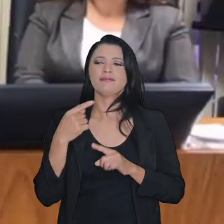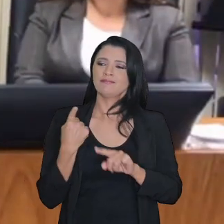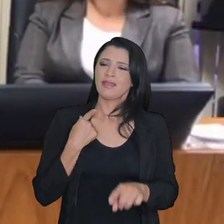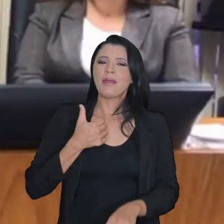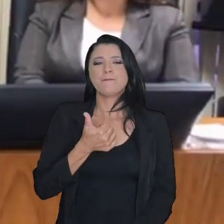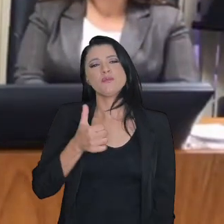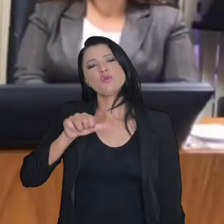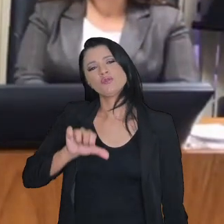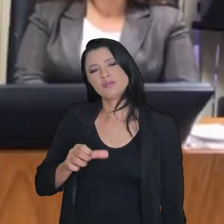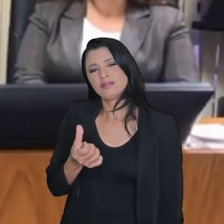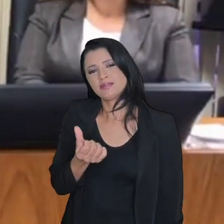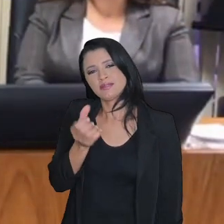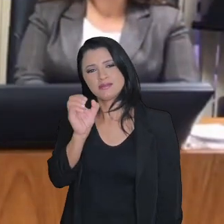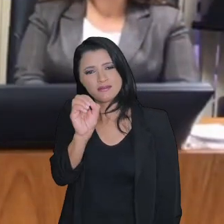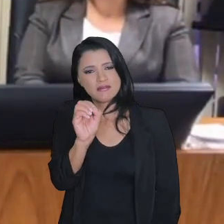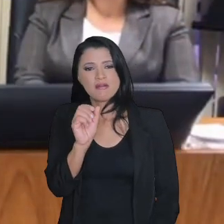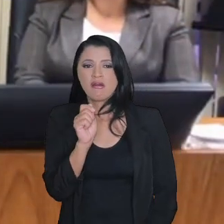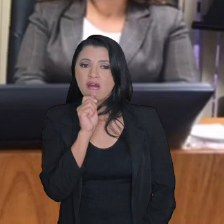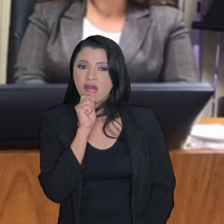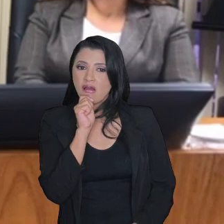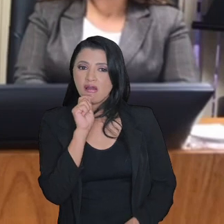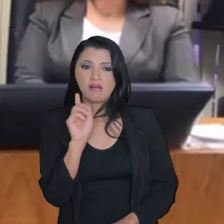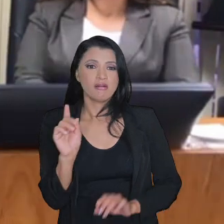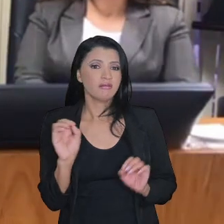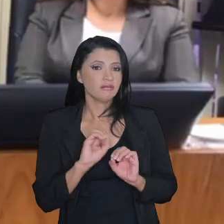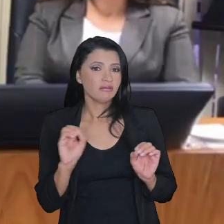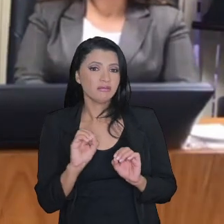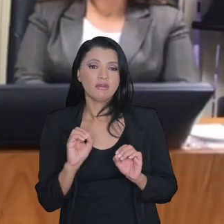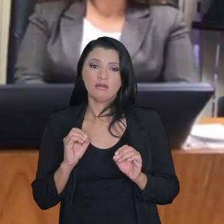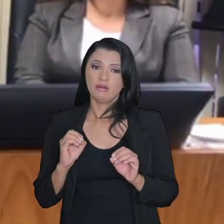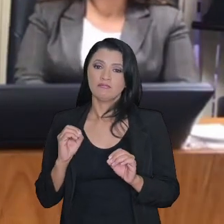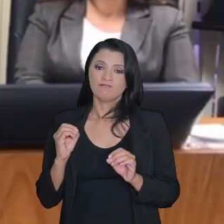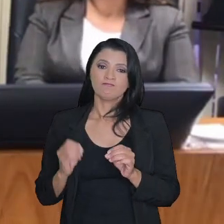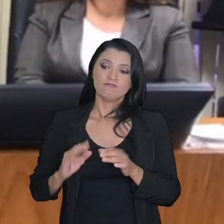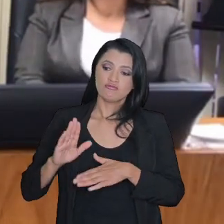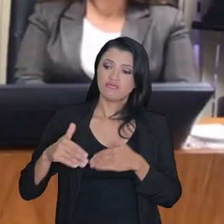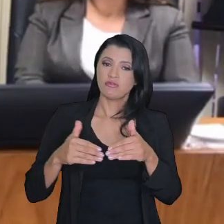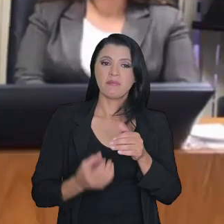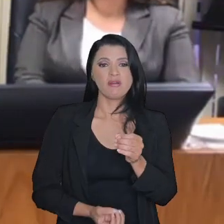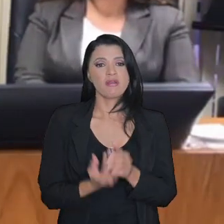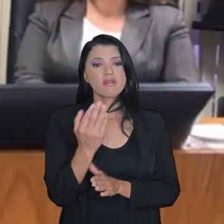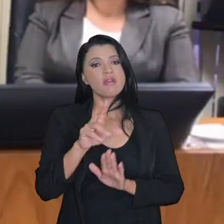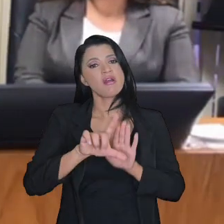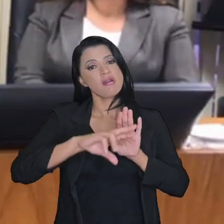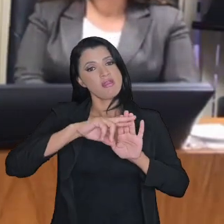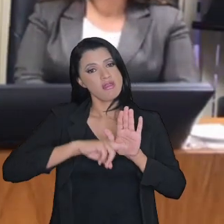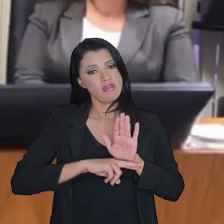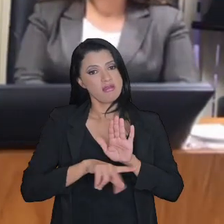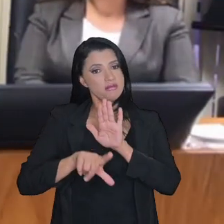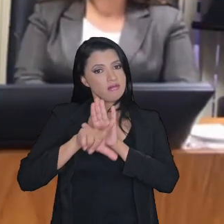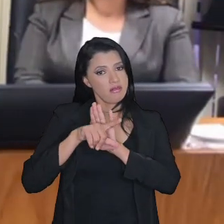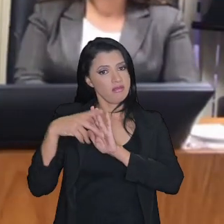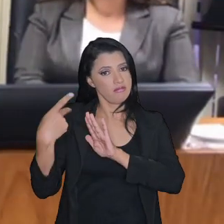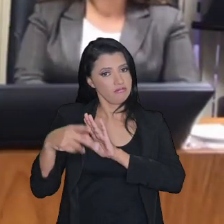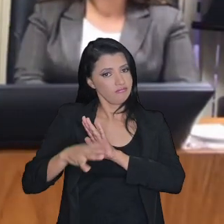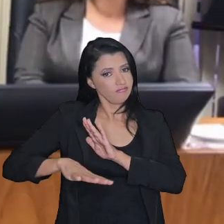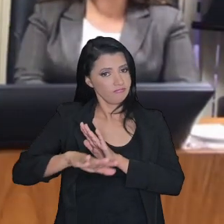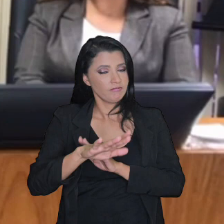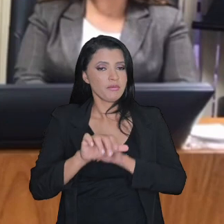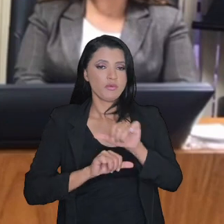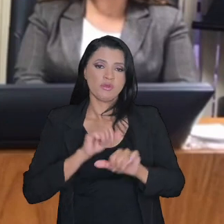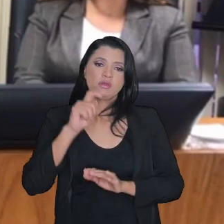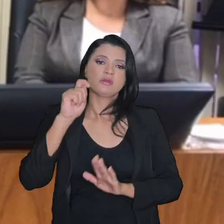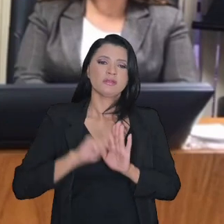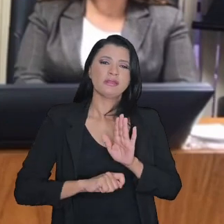se avançado para instrumentalizar legalmente o estudo da transação tributária. Só que o problema, o